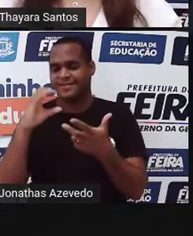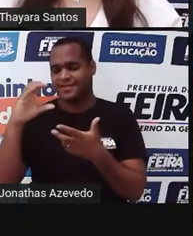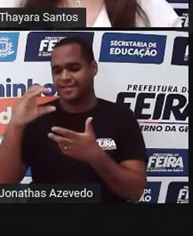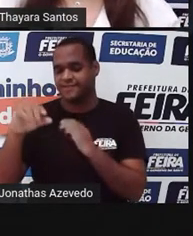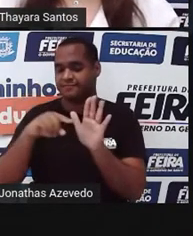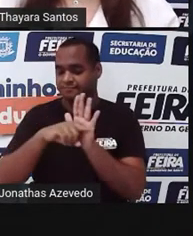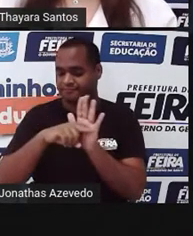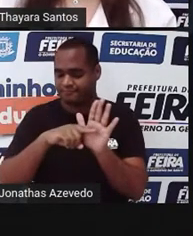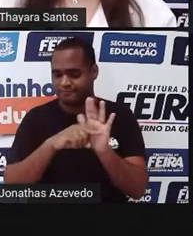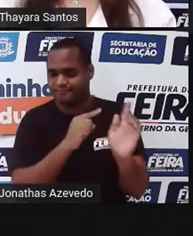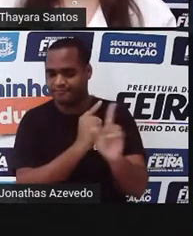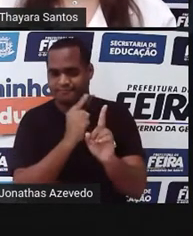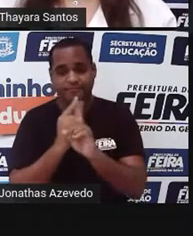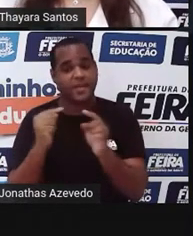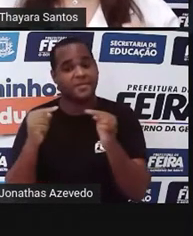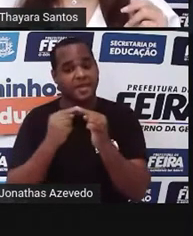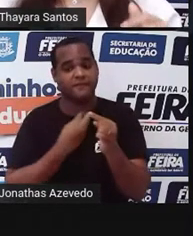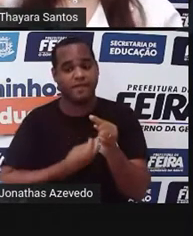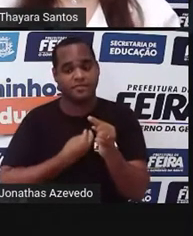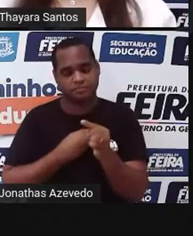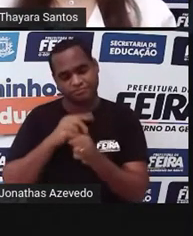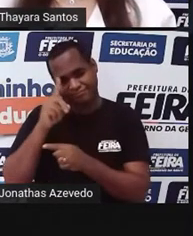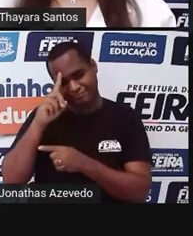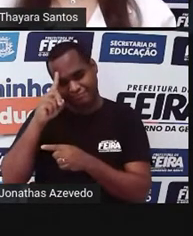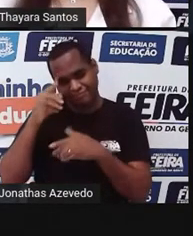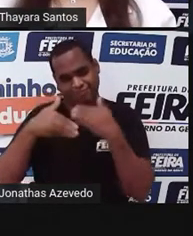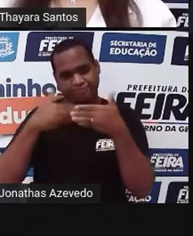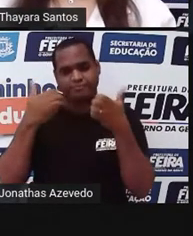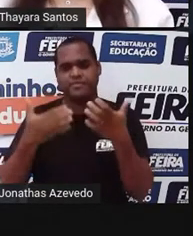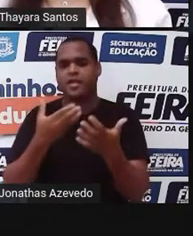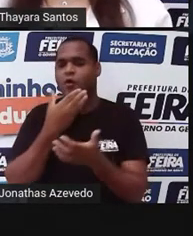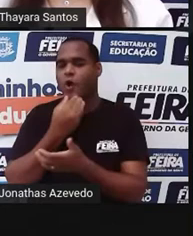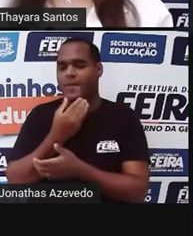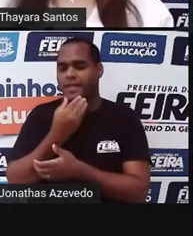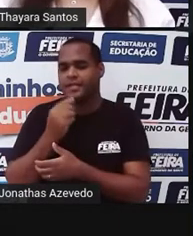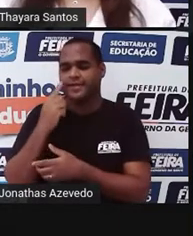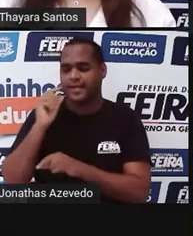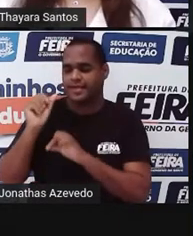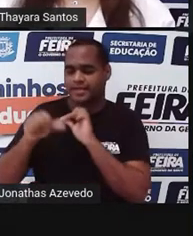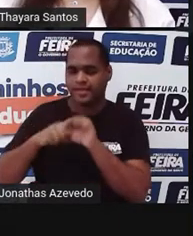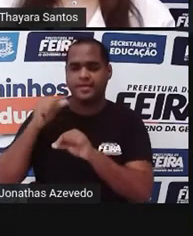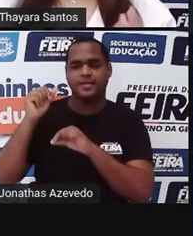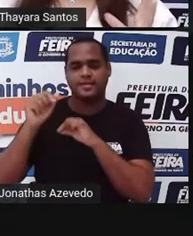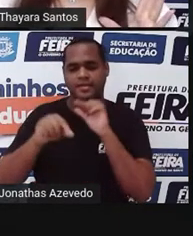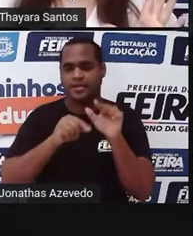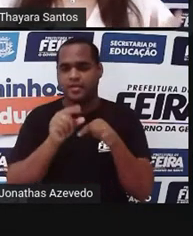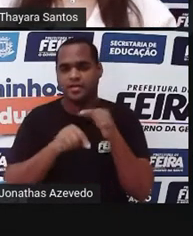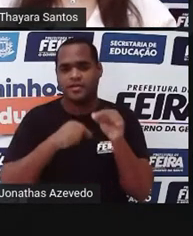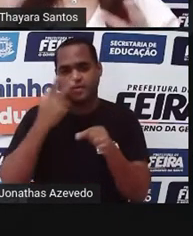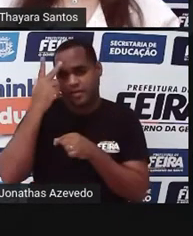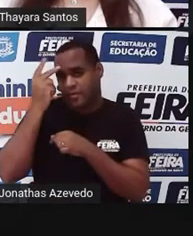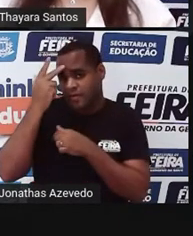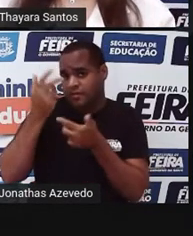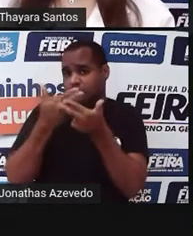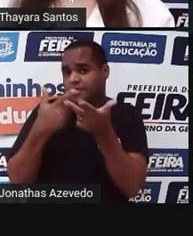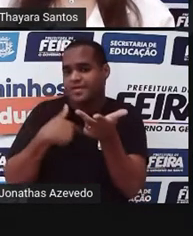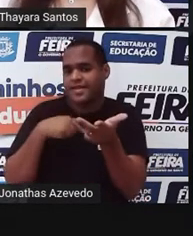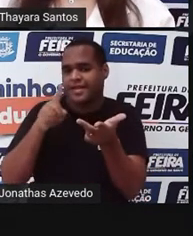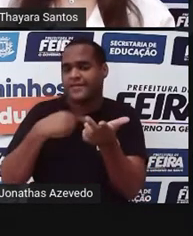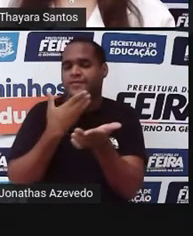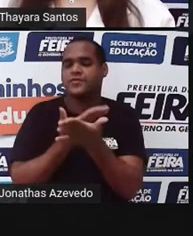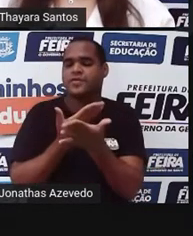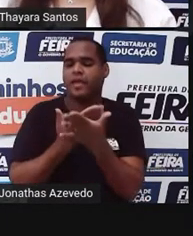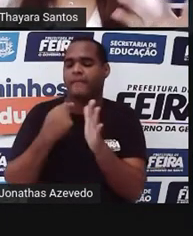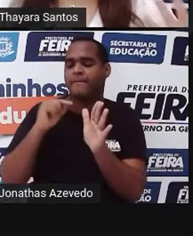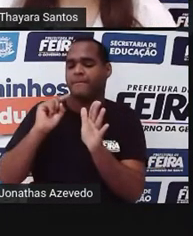aplicar e melhorar o nosso dia a dia. Então Darwin trouxe a ideia de mutação, de seleção natural, que a gente vai estudar mais